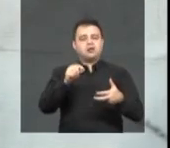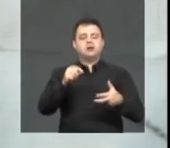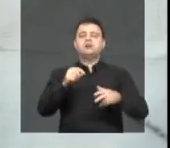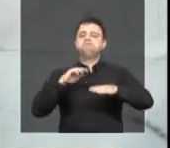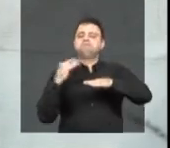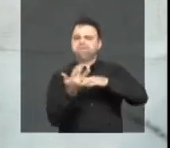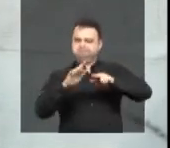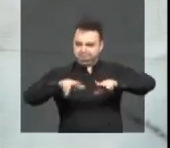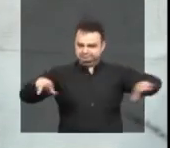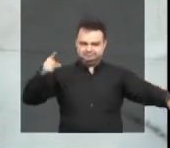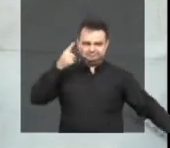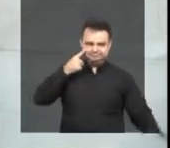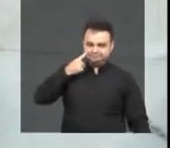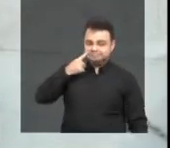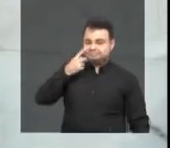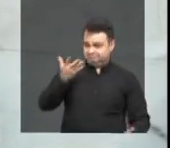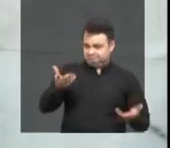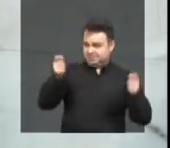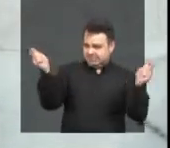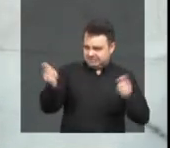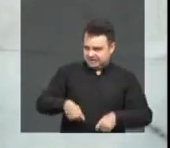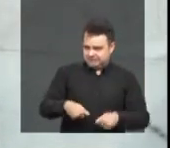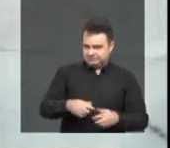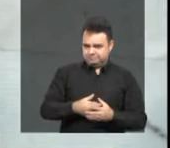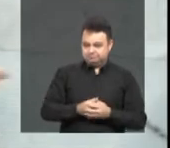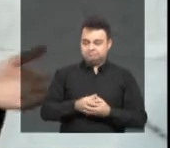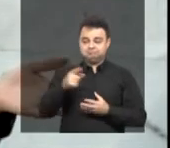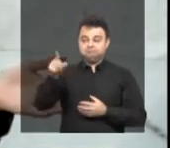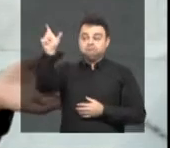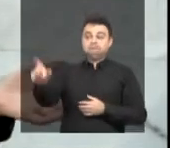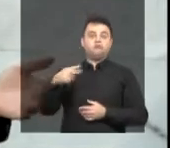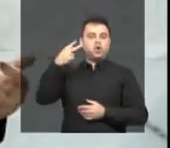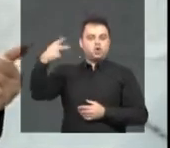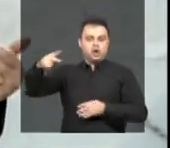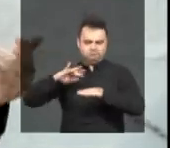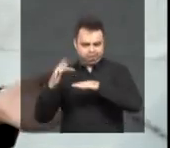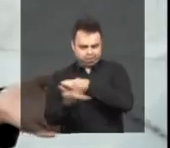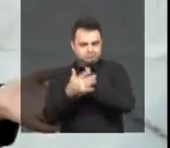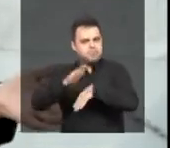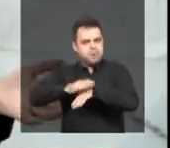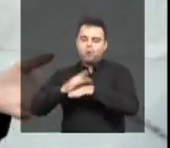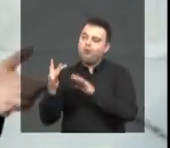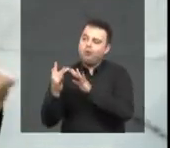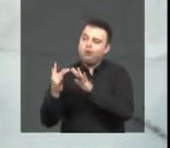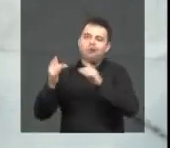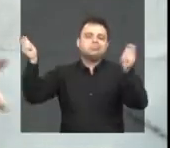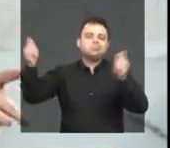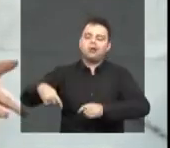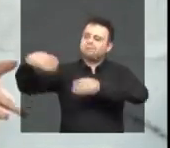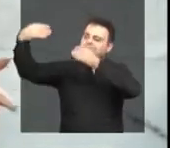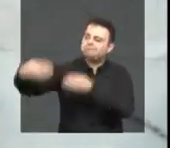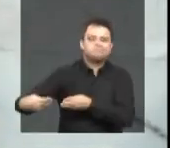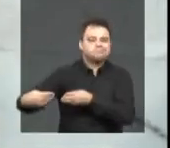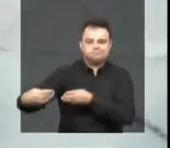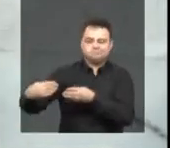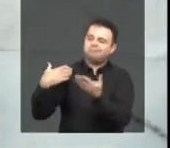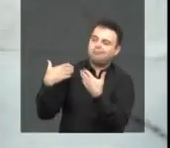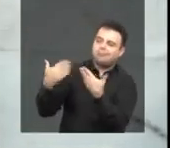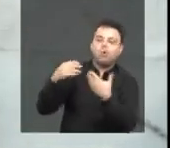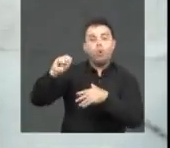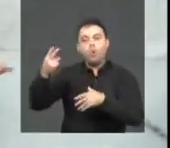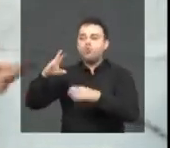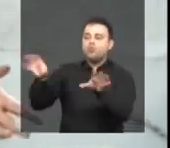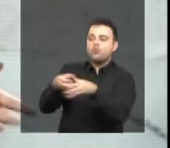Câmara. Nós estamos no Instagram, no YouTube, no Facebook, e tem também as redes sociais do vereador Renato Pulpa, onde você pode entrar em contato